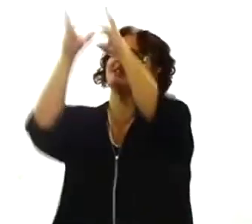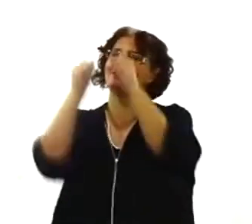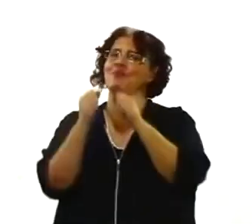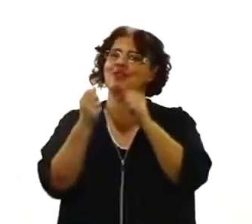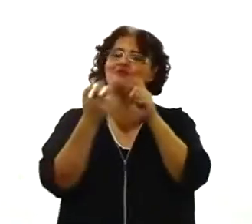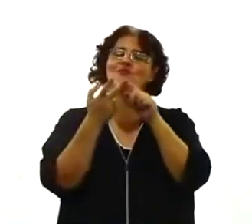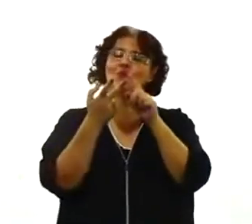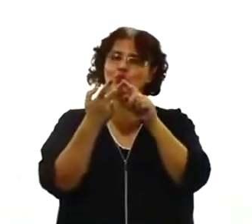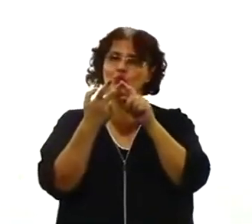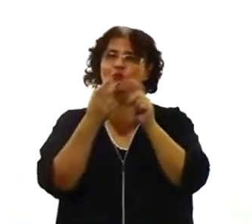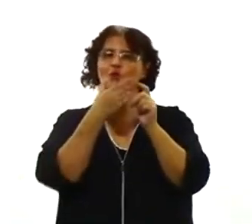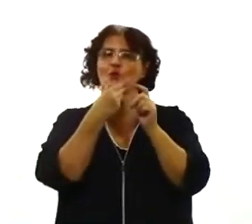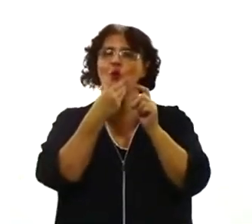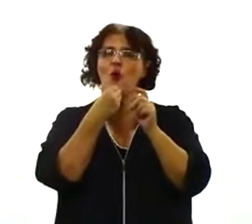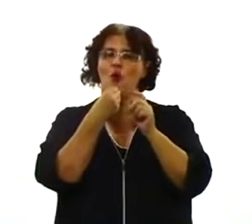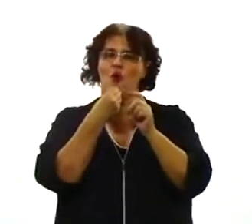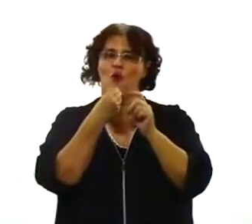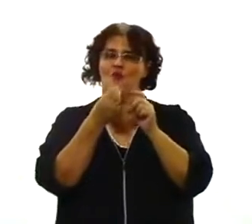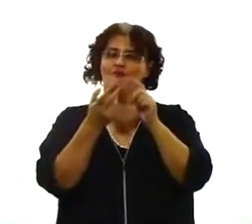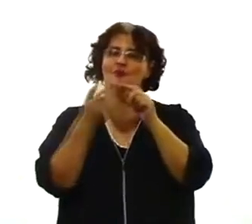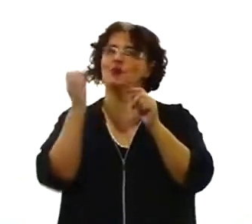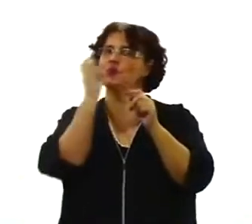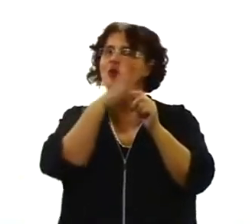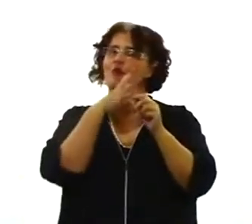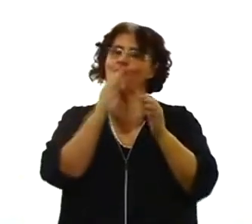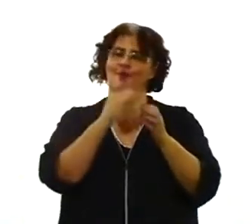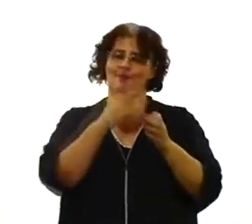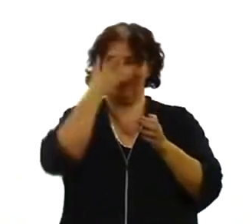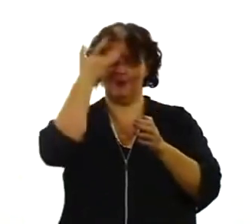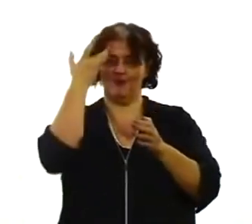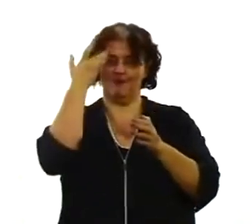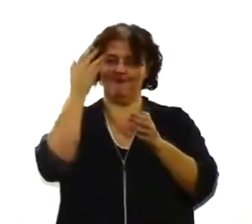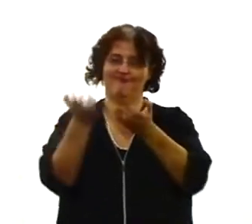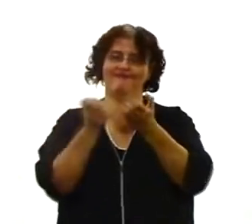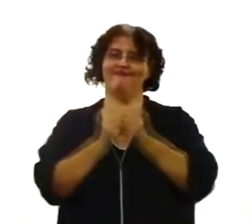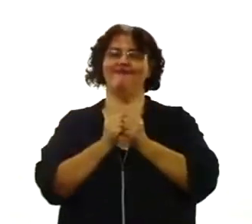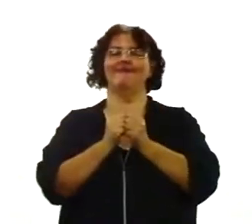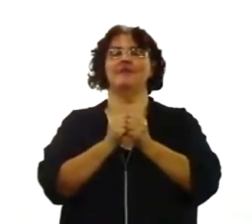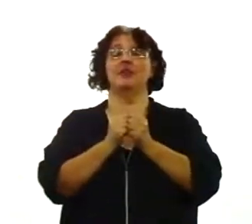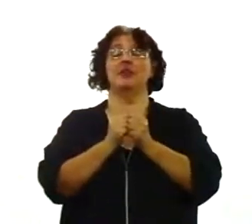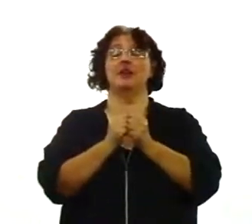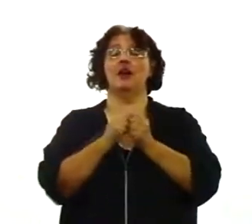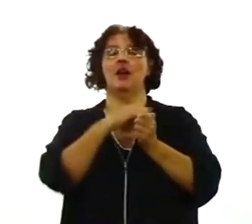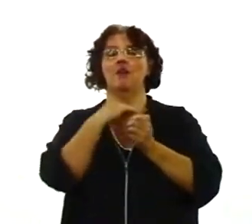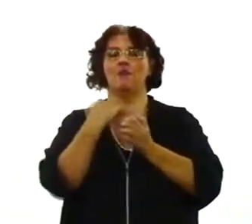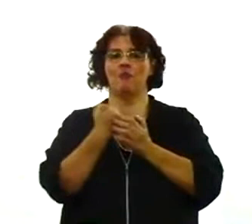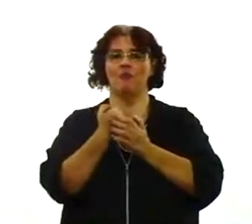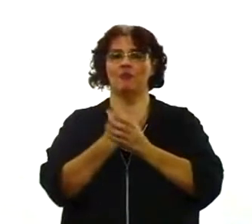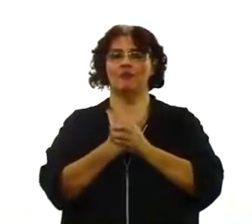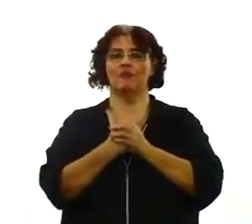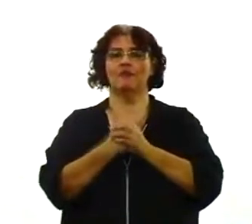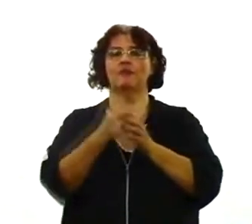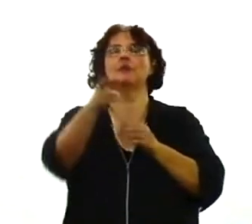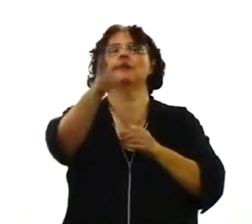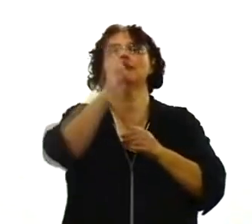isso dentro da ideia de consequência? Eu vou dizer que a morte é uma consequência. Mas que a vida que Jesus